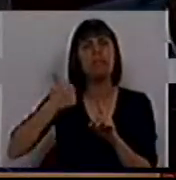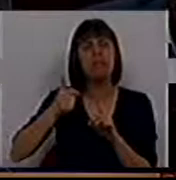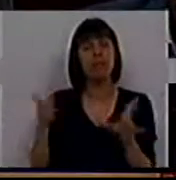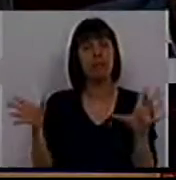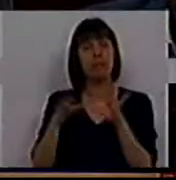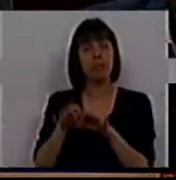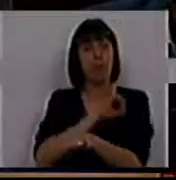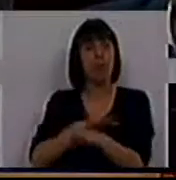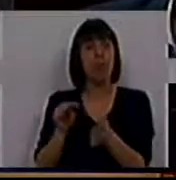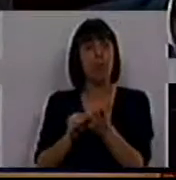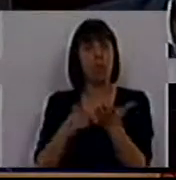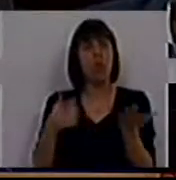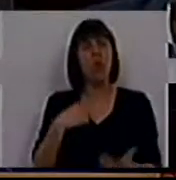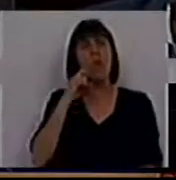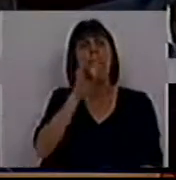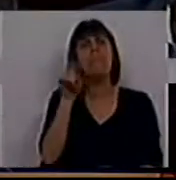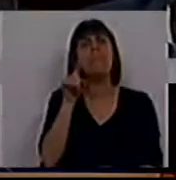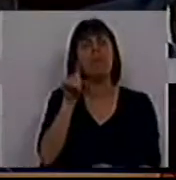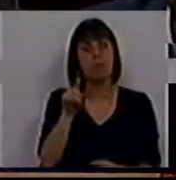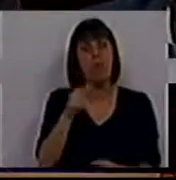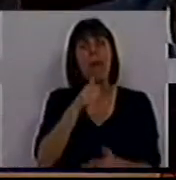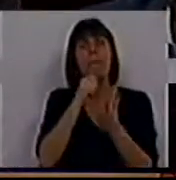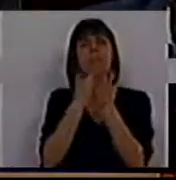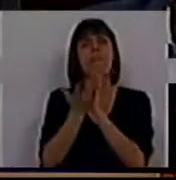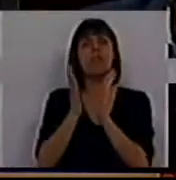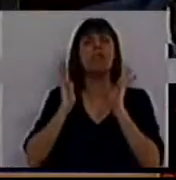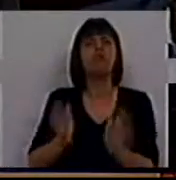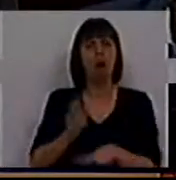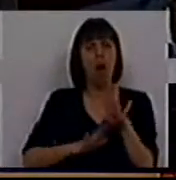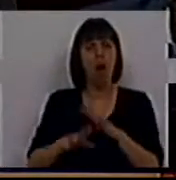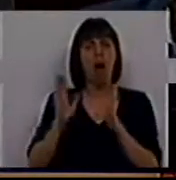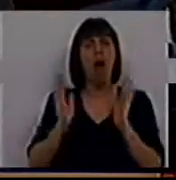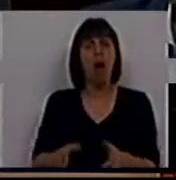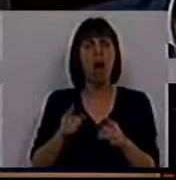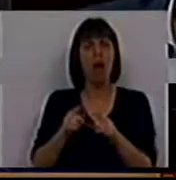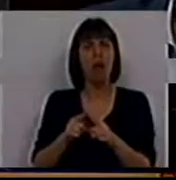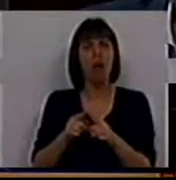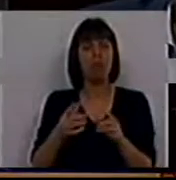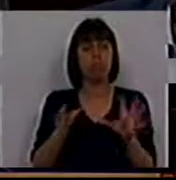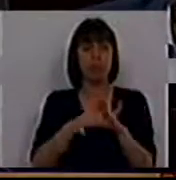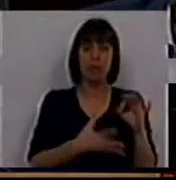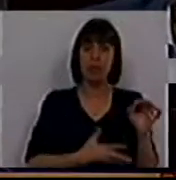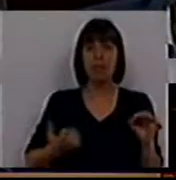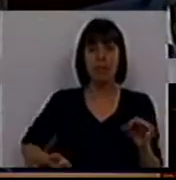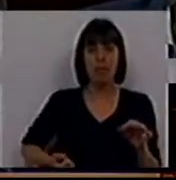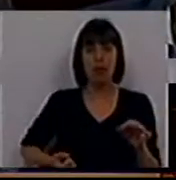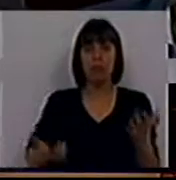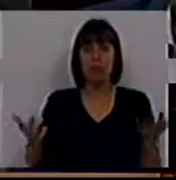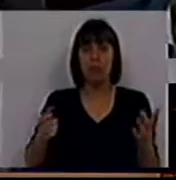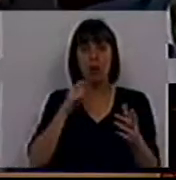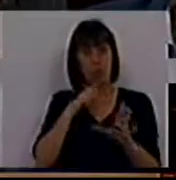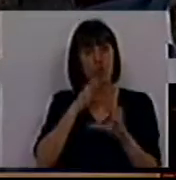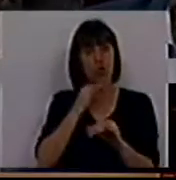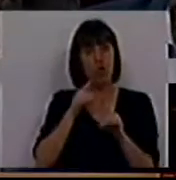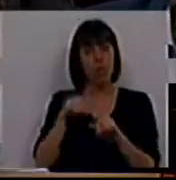relativamente à pobreza. E eu pergunto-lhe que medidas já tomou relativamente ao desemprego. Podemos